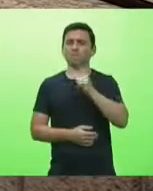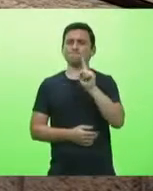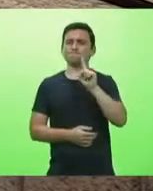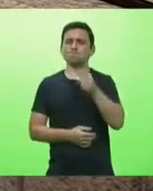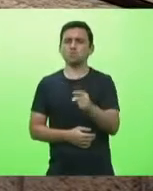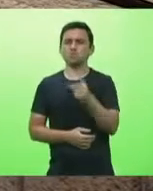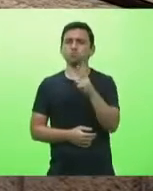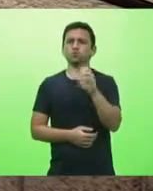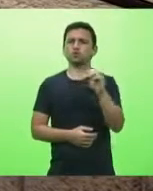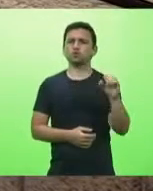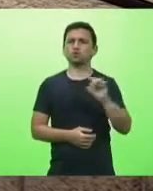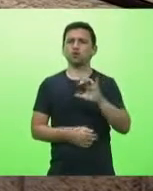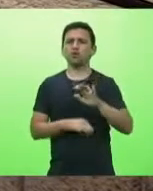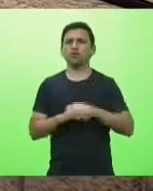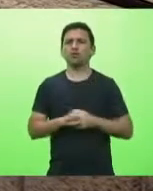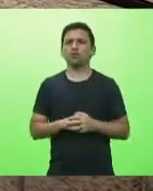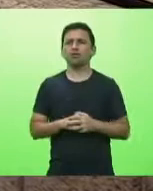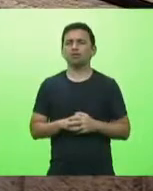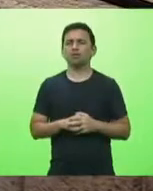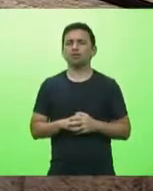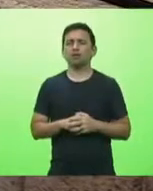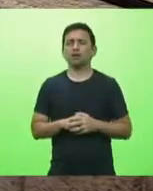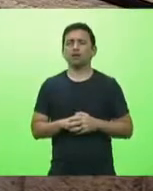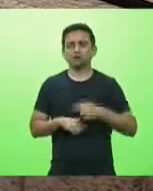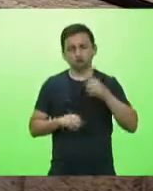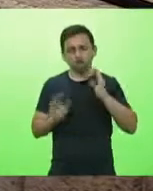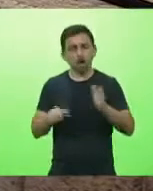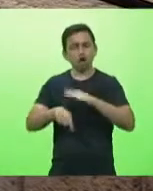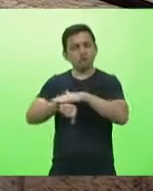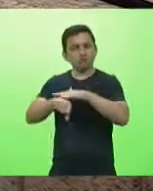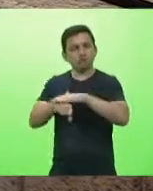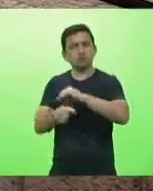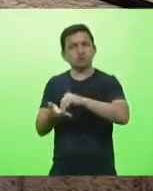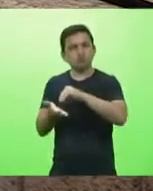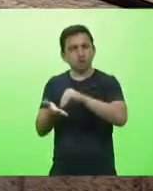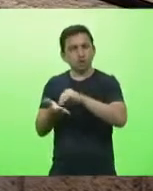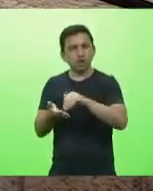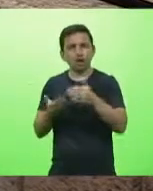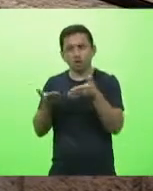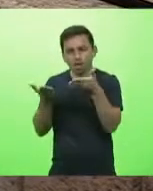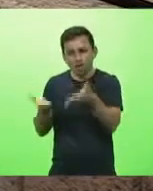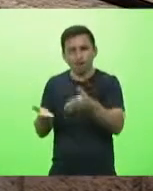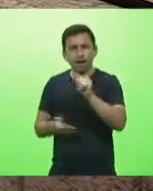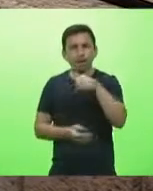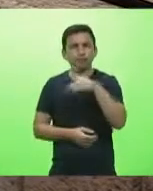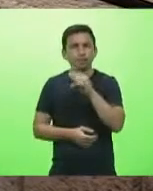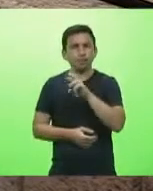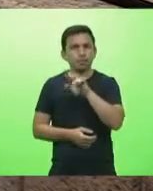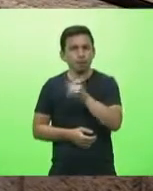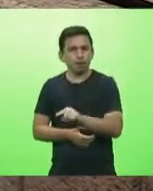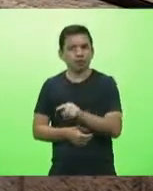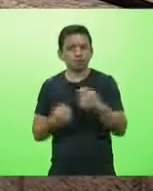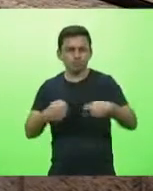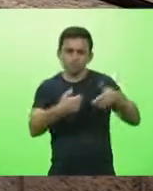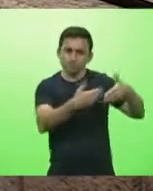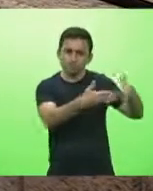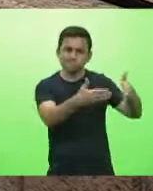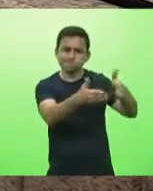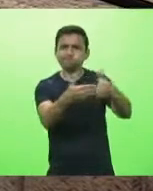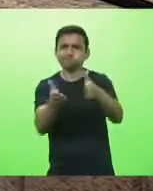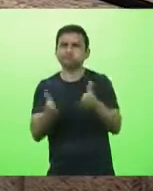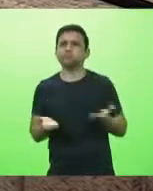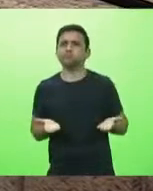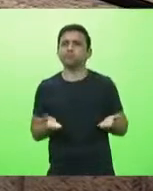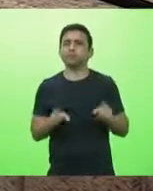secretário André que nós precisamos reabrir esses 200 300 leitos que faltam fizemos um pleito também por